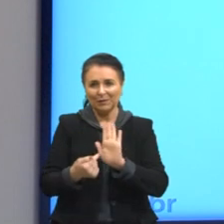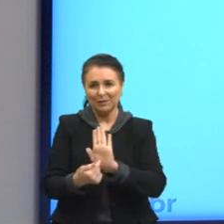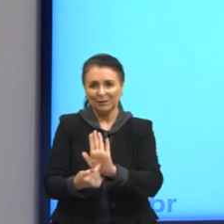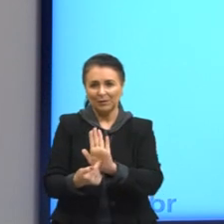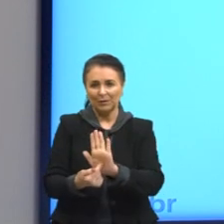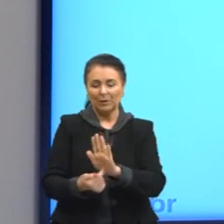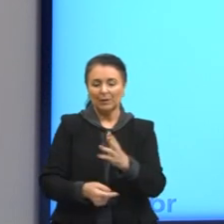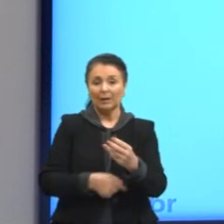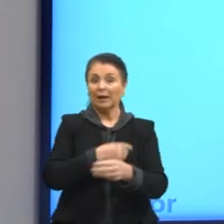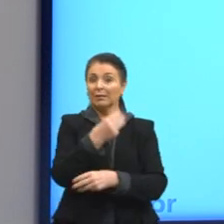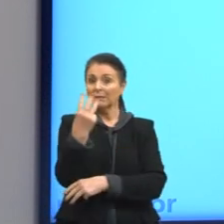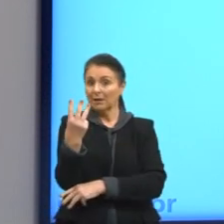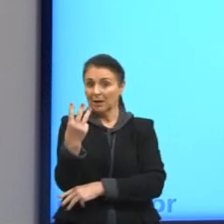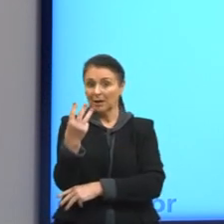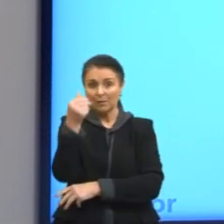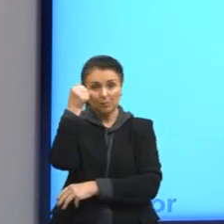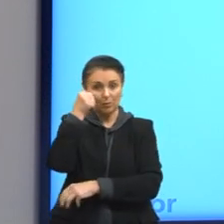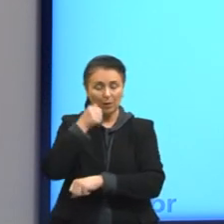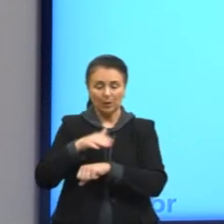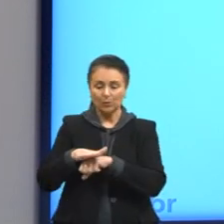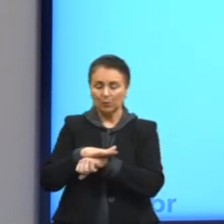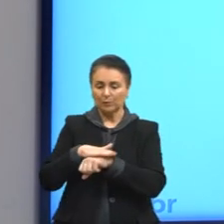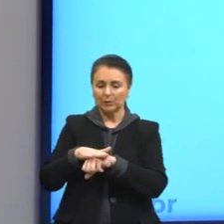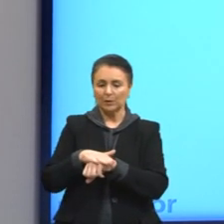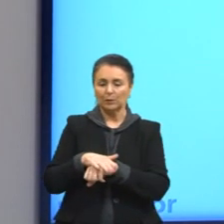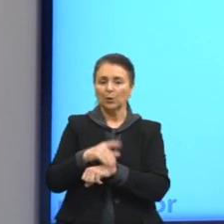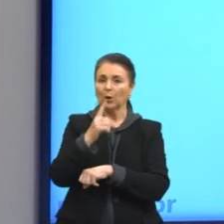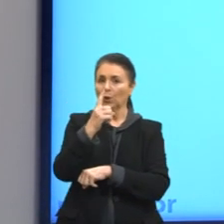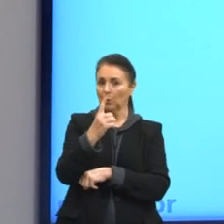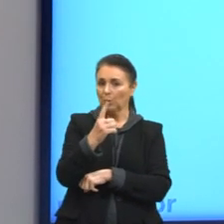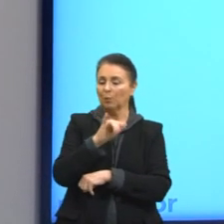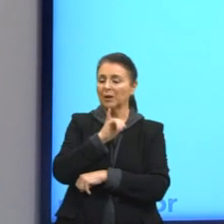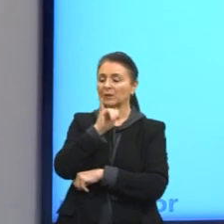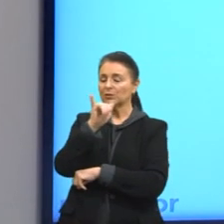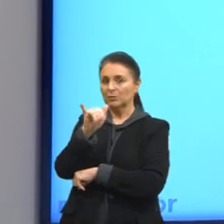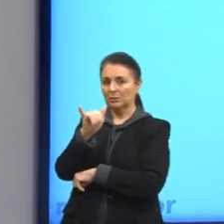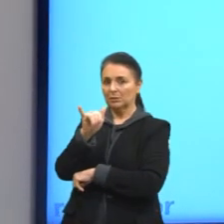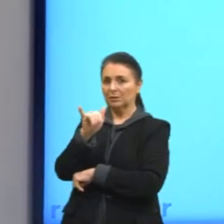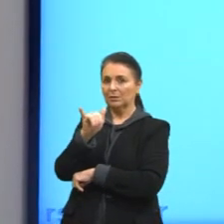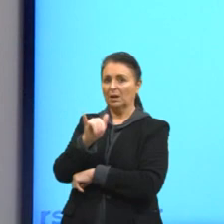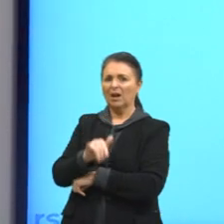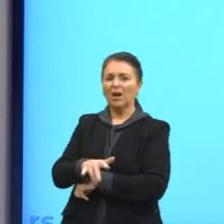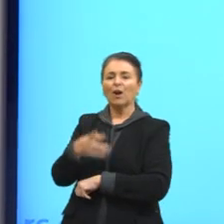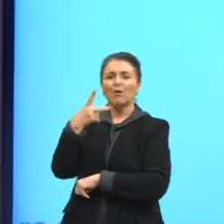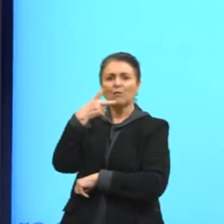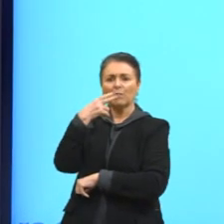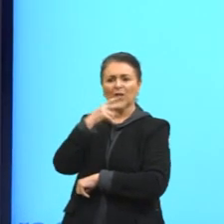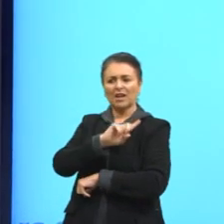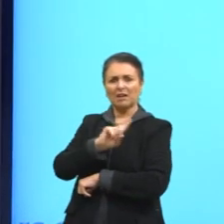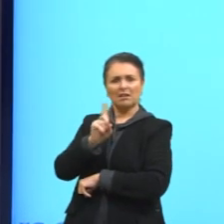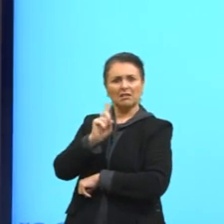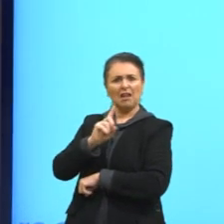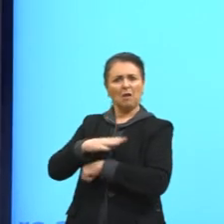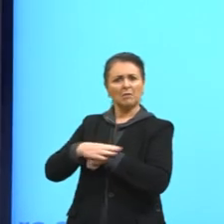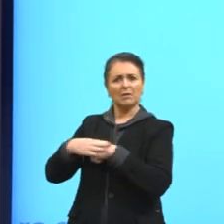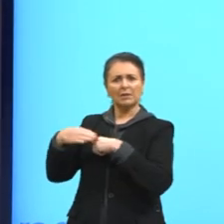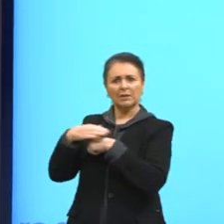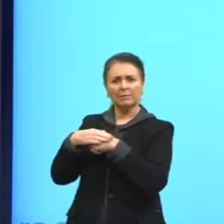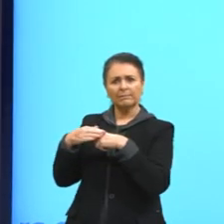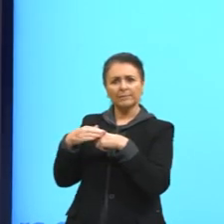Tem três mulheres conversando e uma diz fofoqueira não, querida.